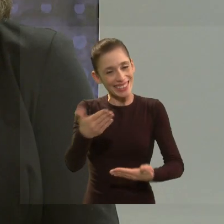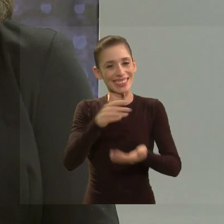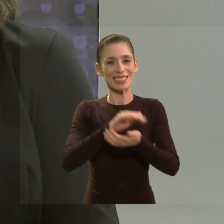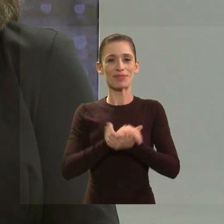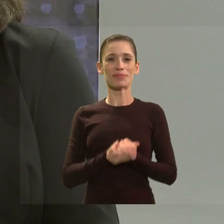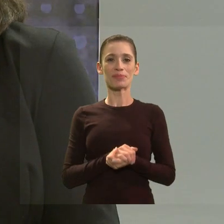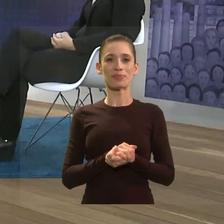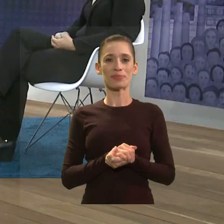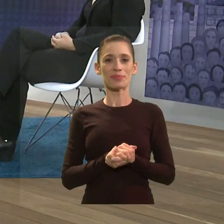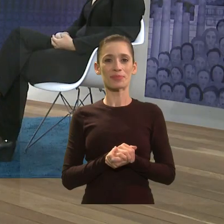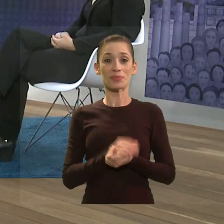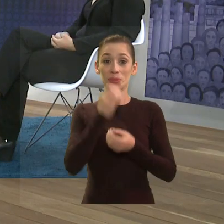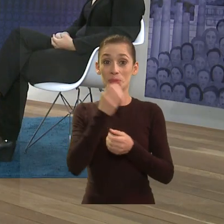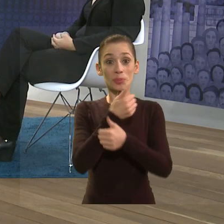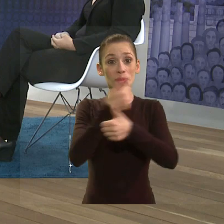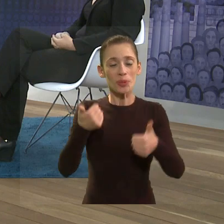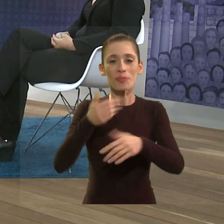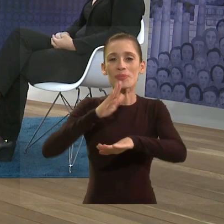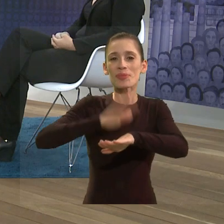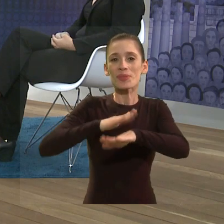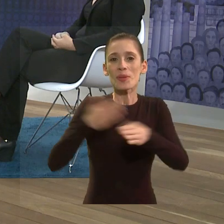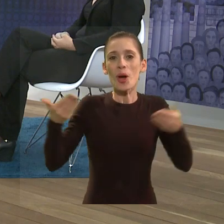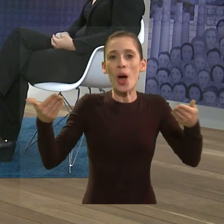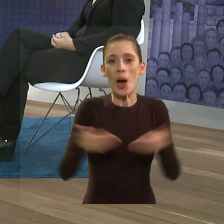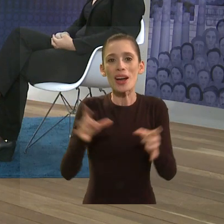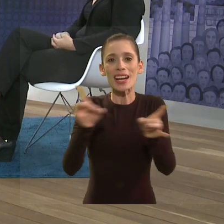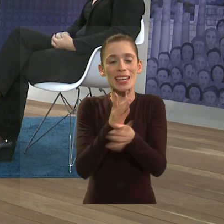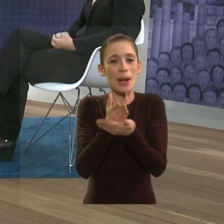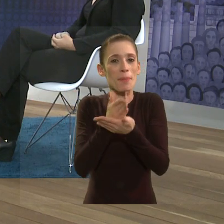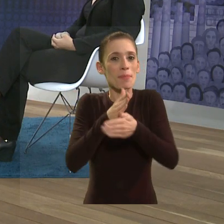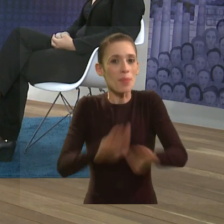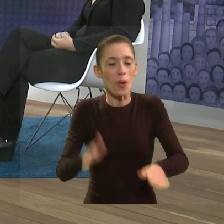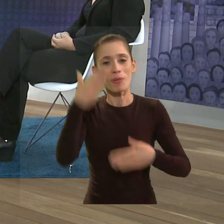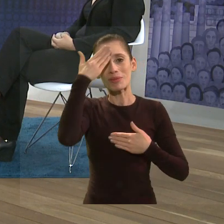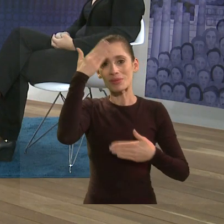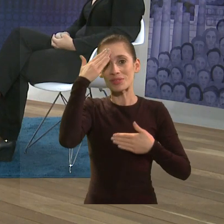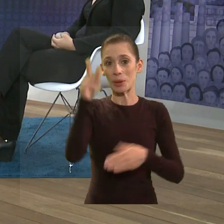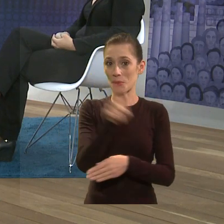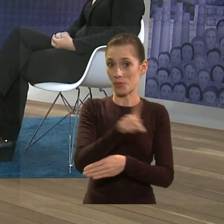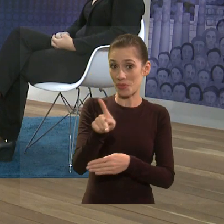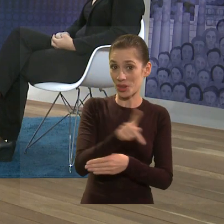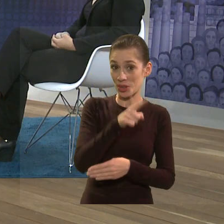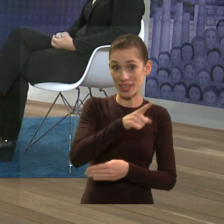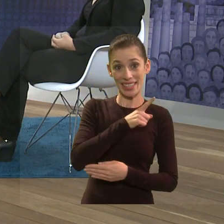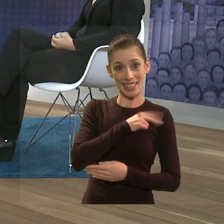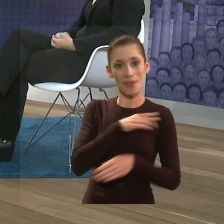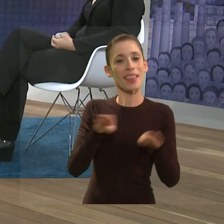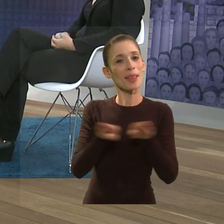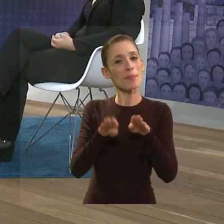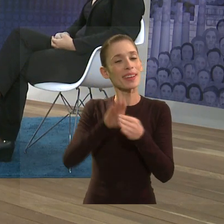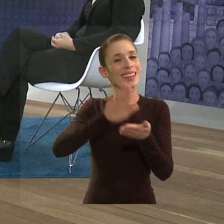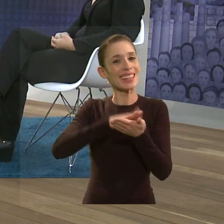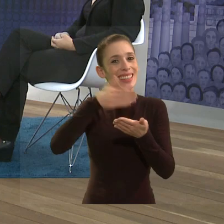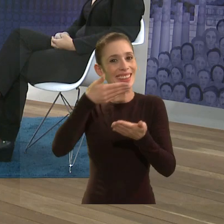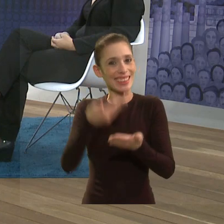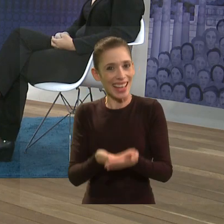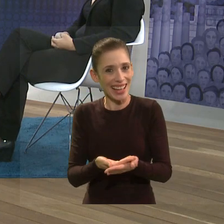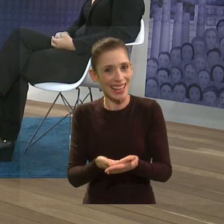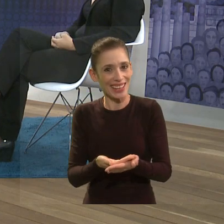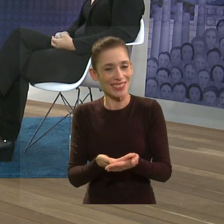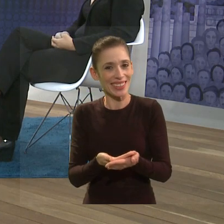perfeito bom o nosso tempo de hoje se esgotou eu gostaria de agradecer a presença da professora e também das